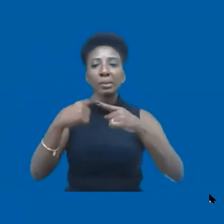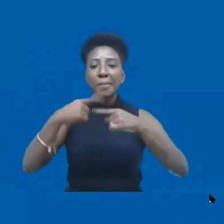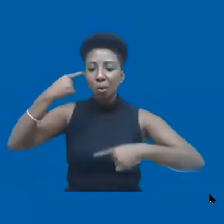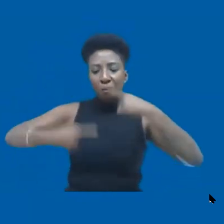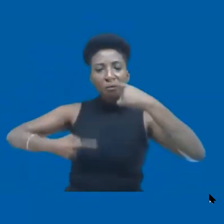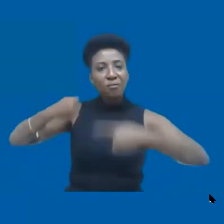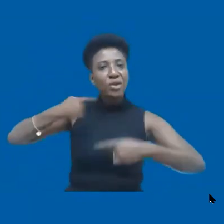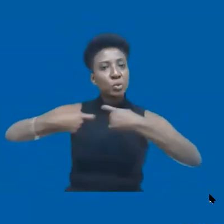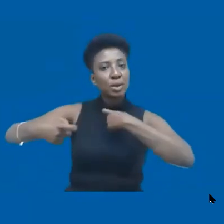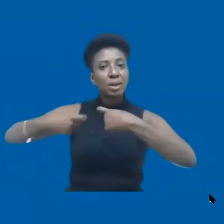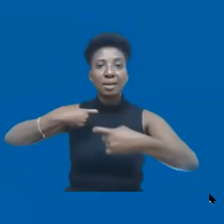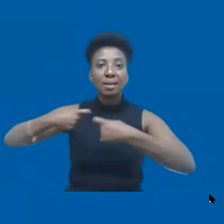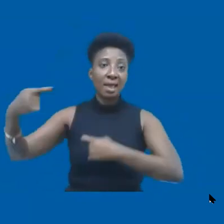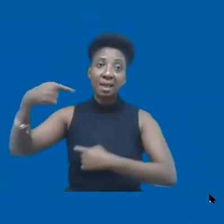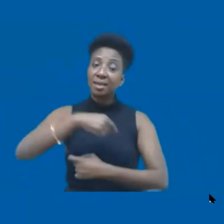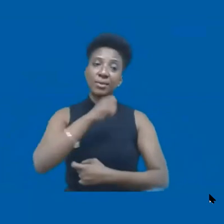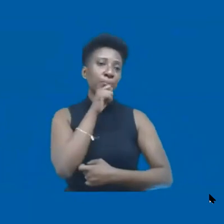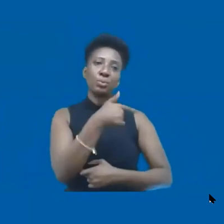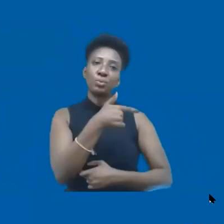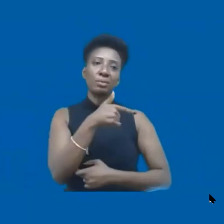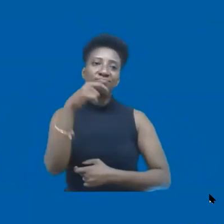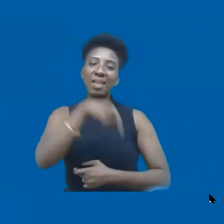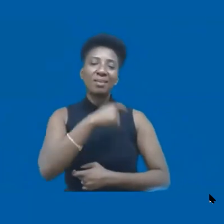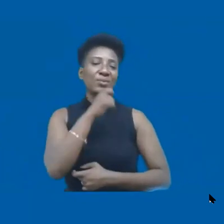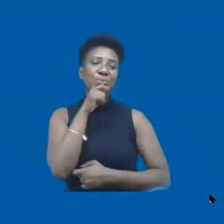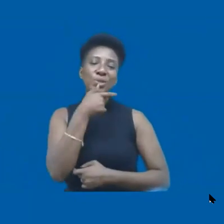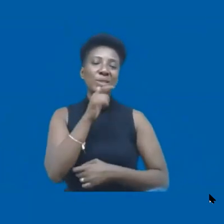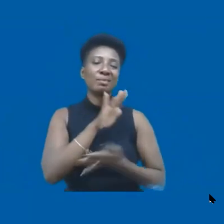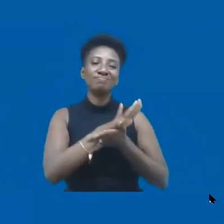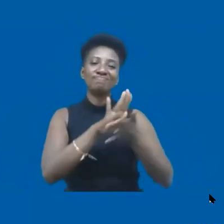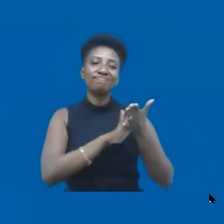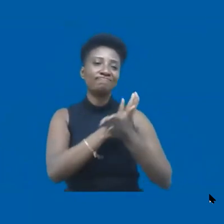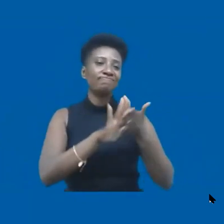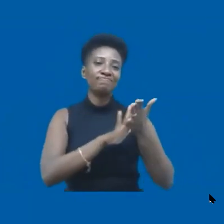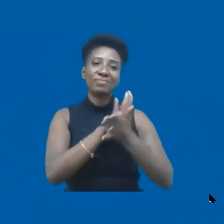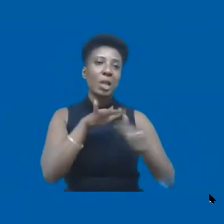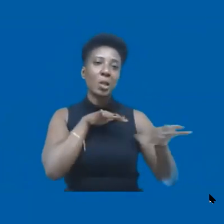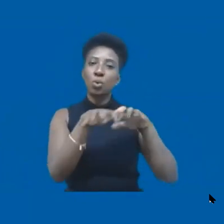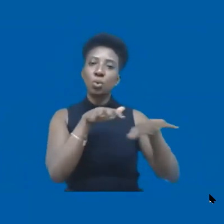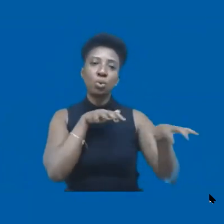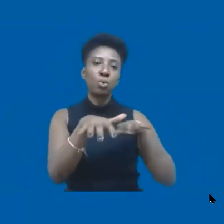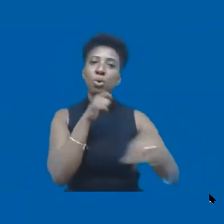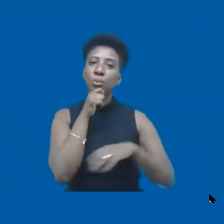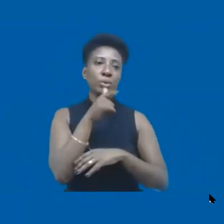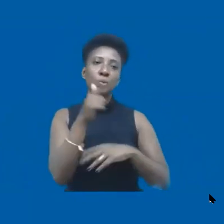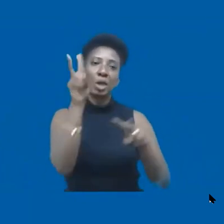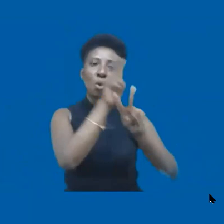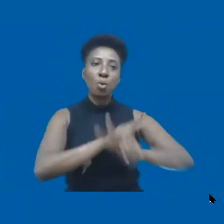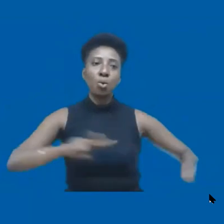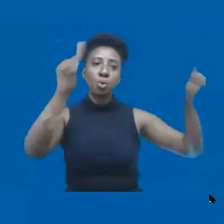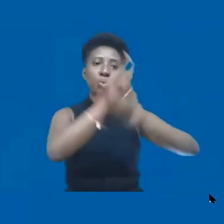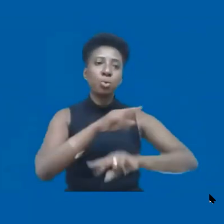armados. O Brasil não tem desastres climáticos. O Brasil não tem conflito armado. O Brasil não tem terremotos. O Brasil não tem furacões.